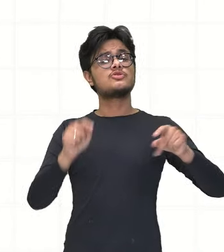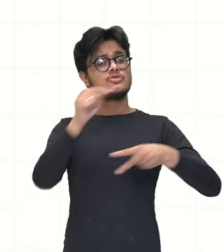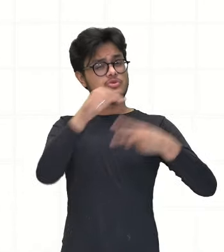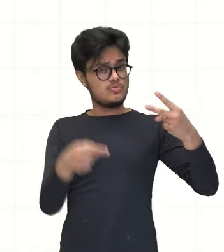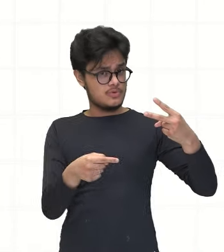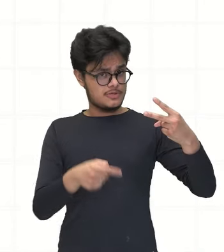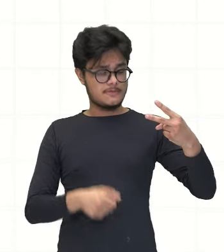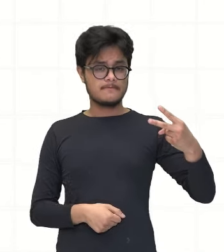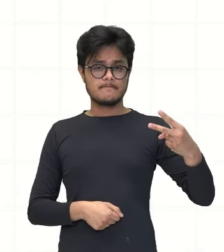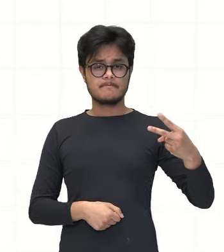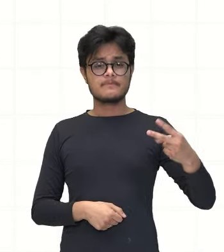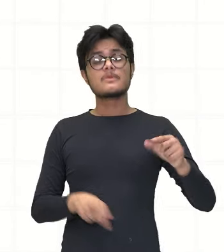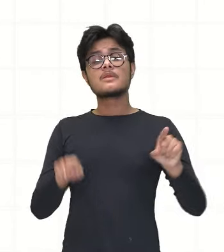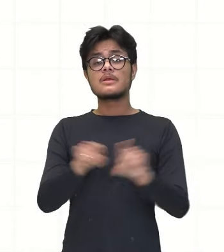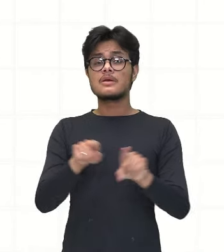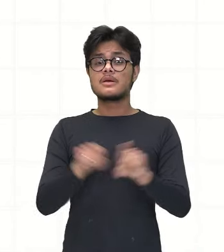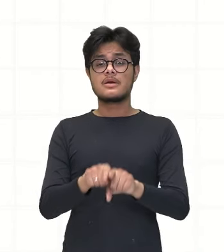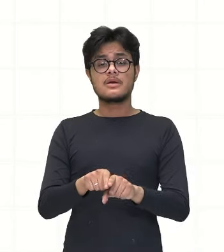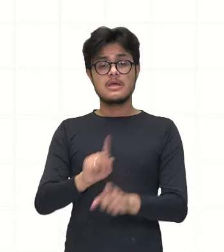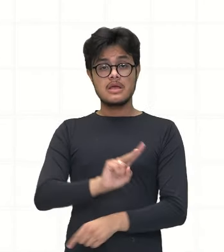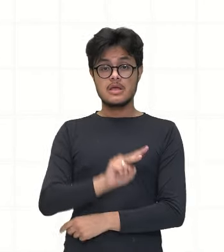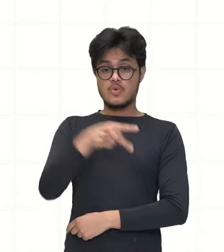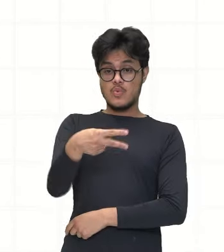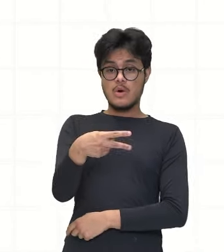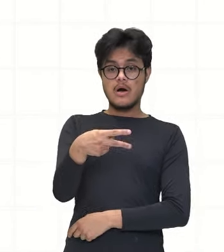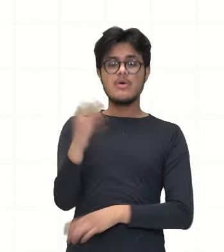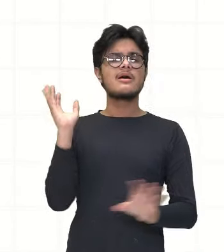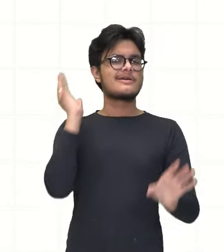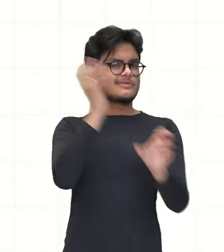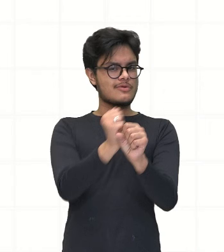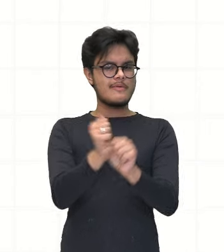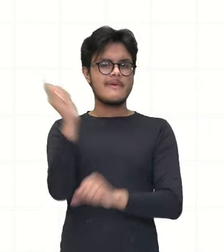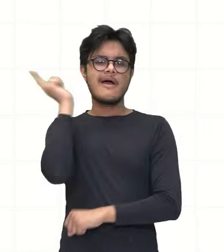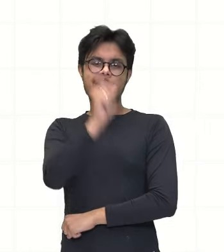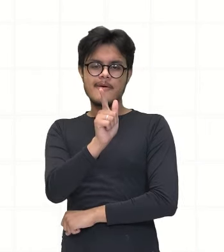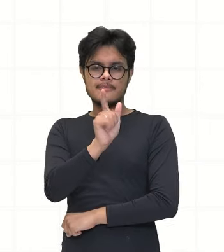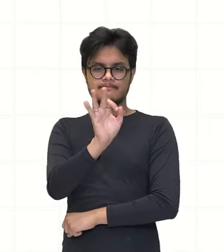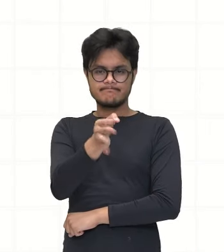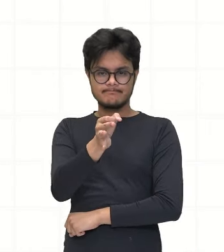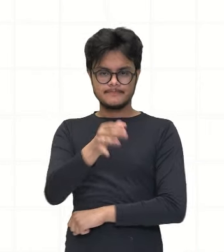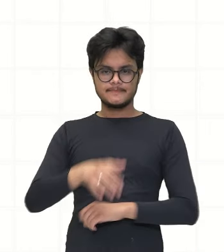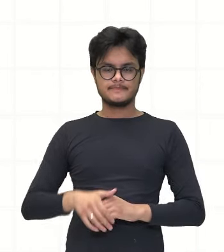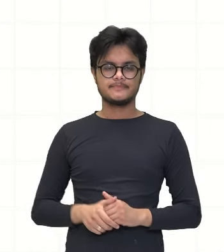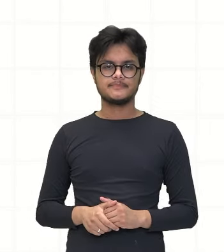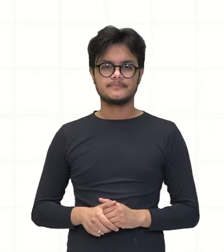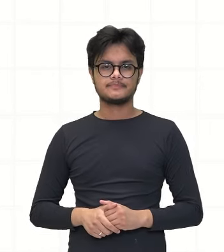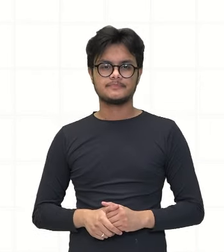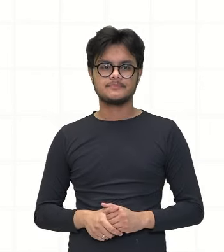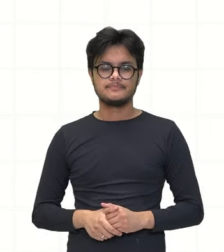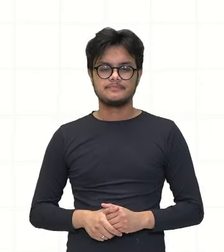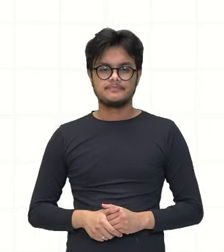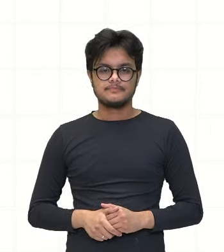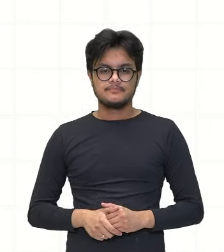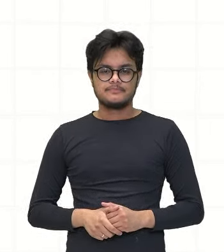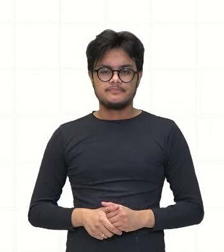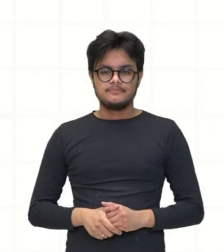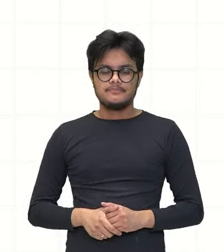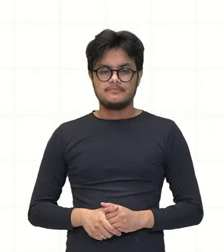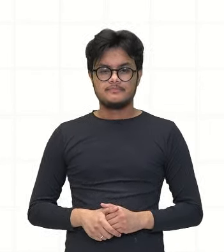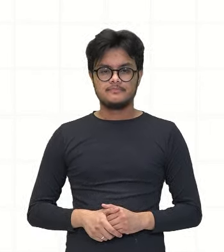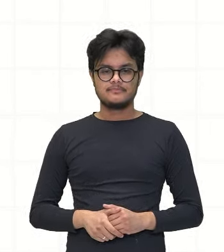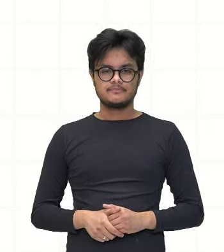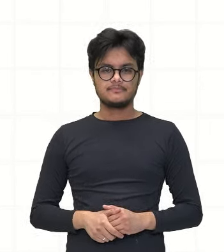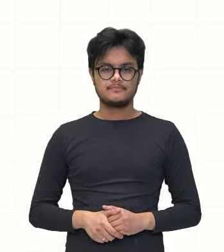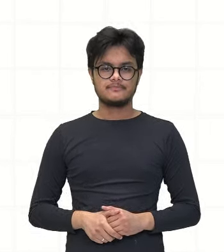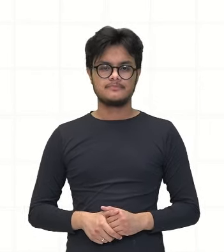E aí eu vou igualar essas duas razões para poder calcular a medida que eu quero encontrar. Então, a gente vai